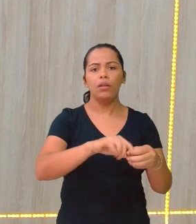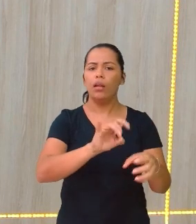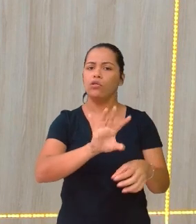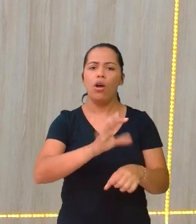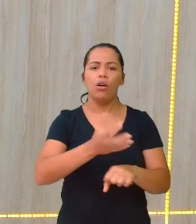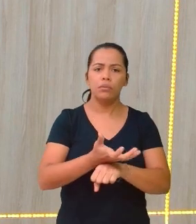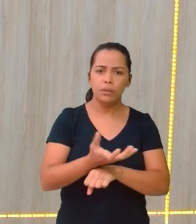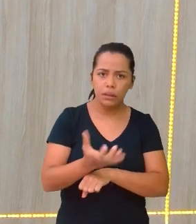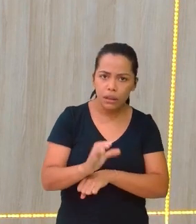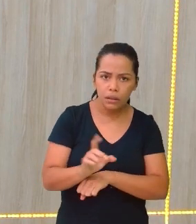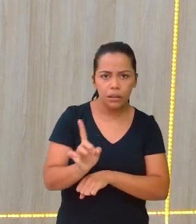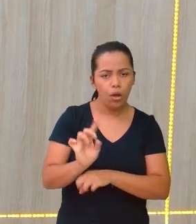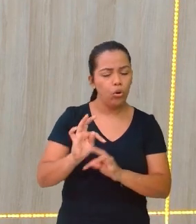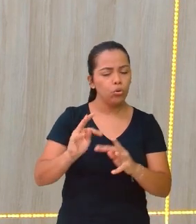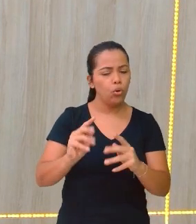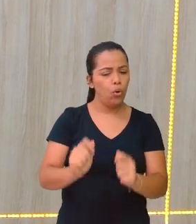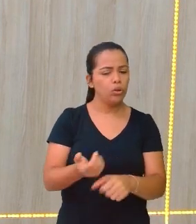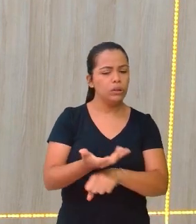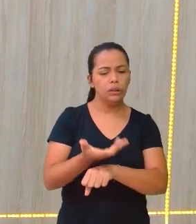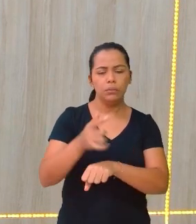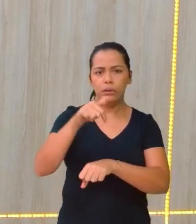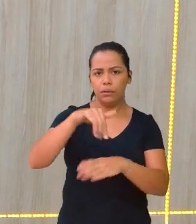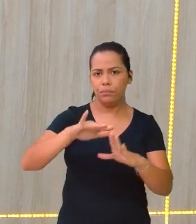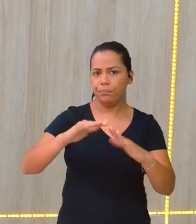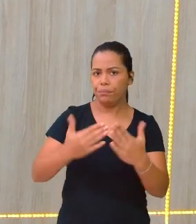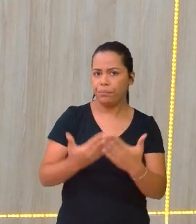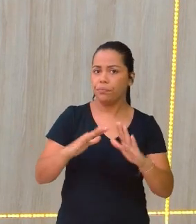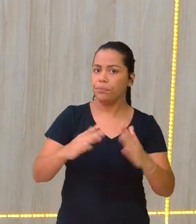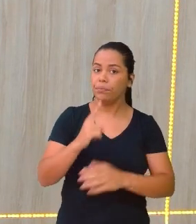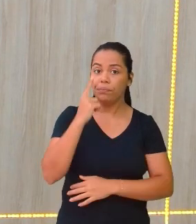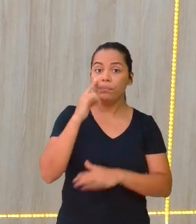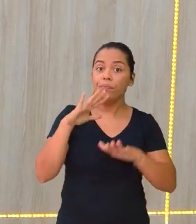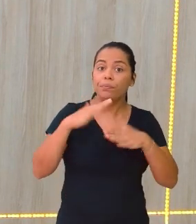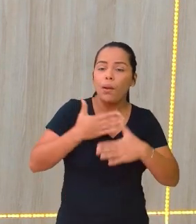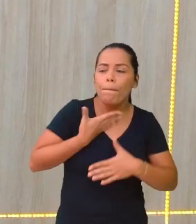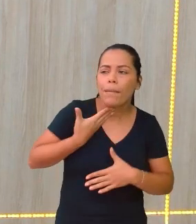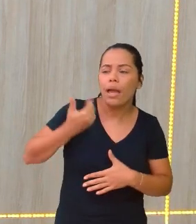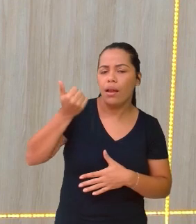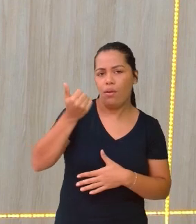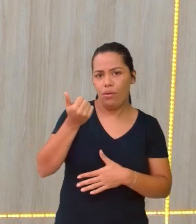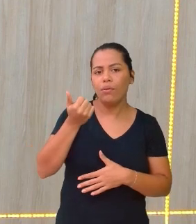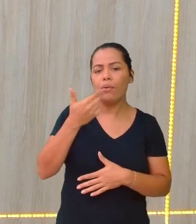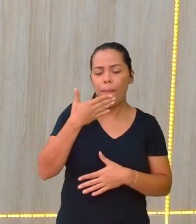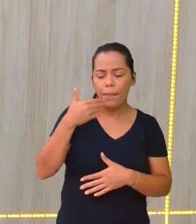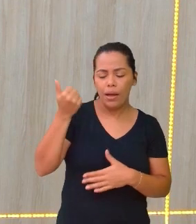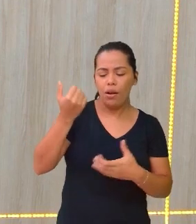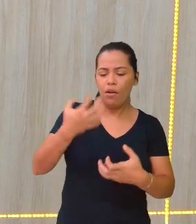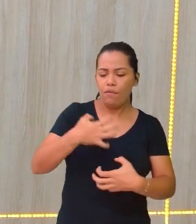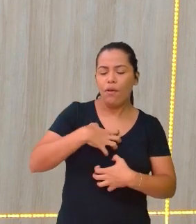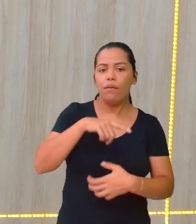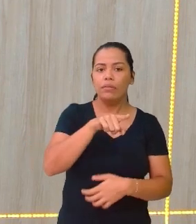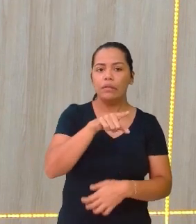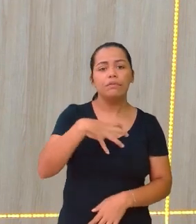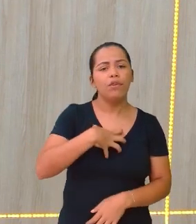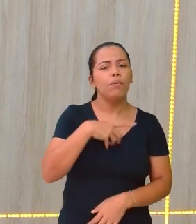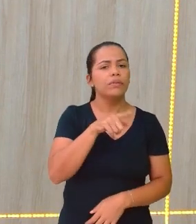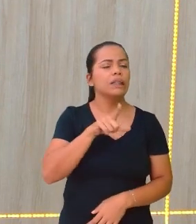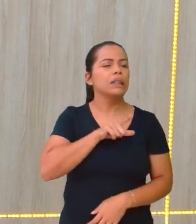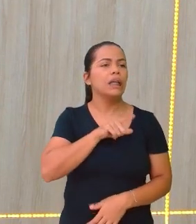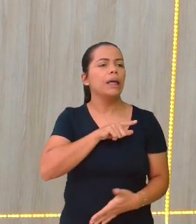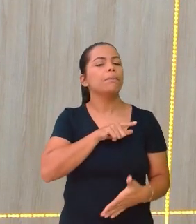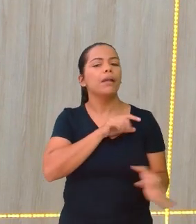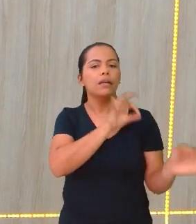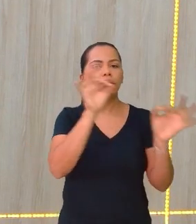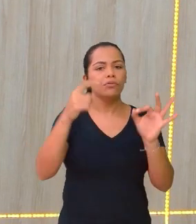Então vejam aí a melhor forma de participar, de participar da nossa aula de forma bem integral.